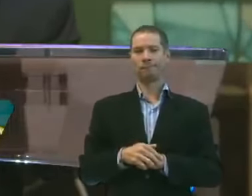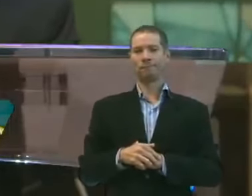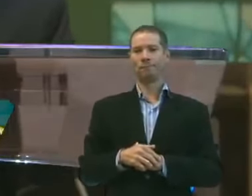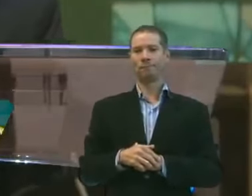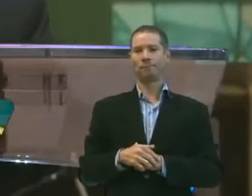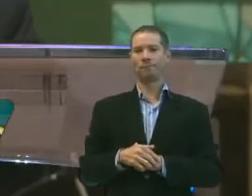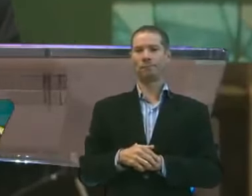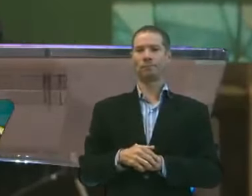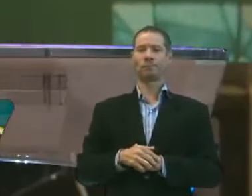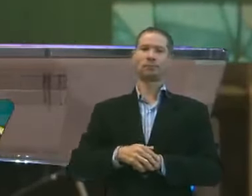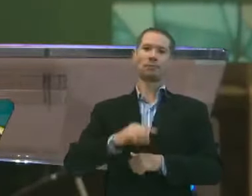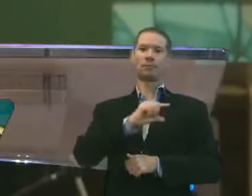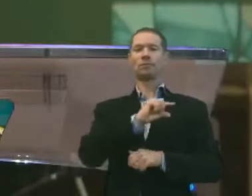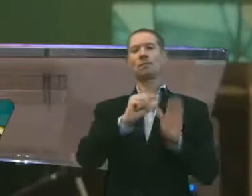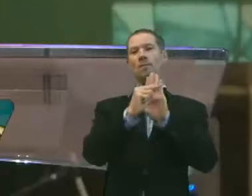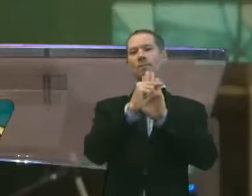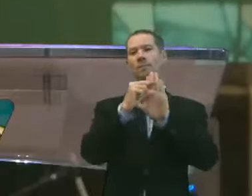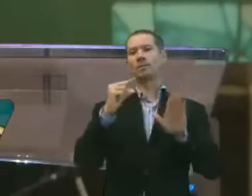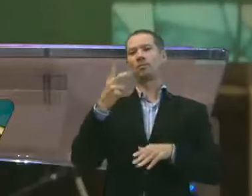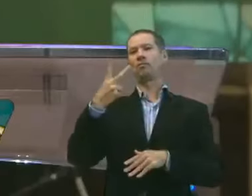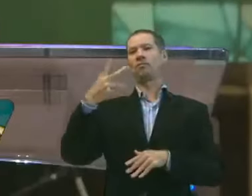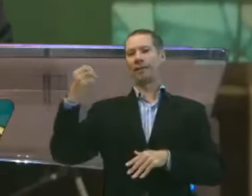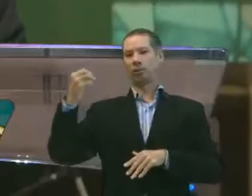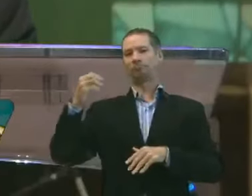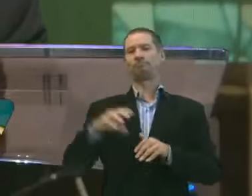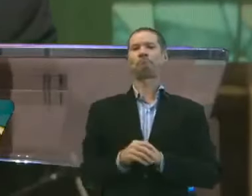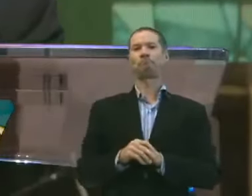Por último, o versículo 20 ainda nos diz.